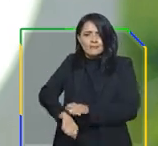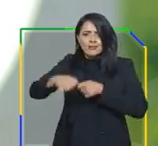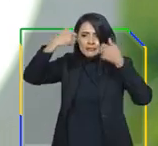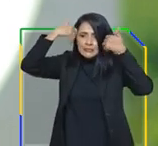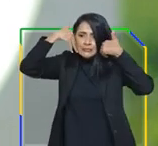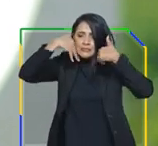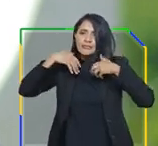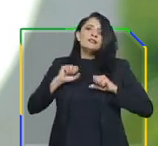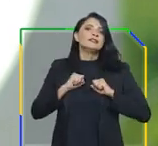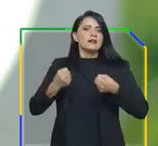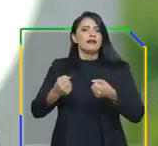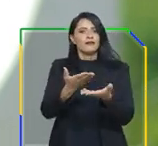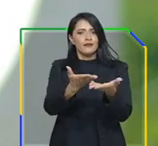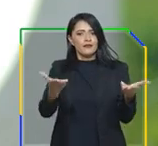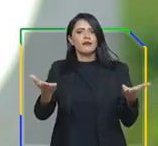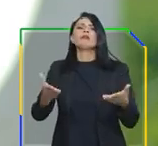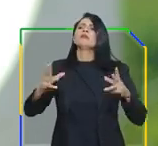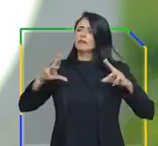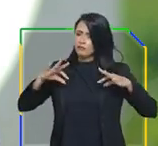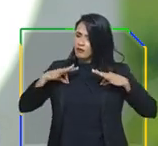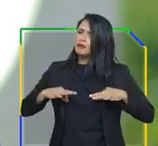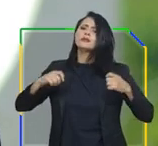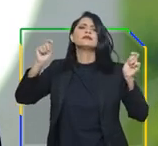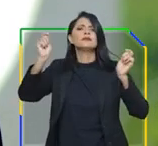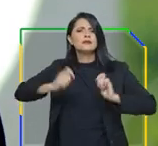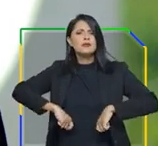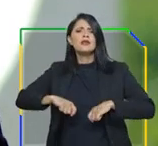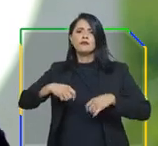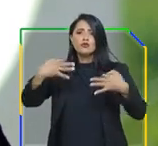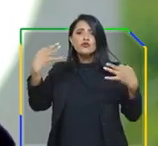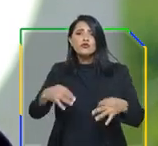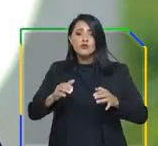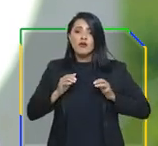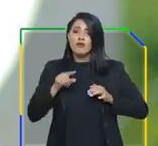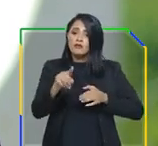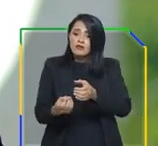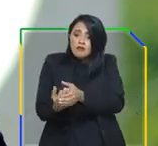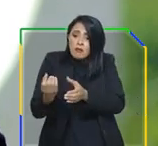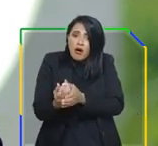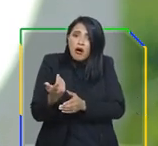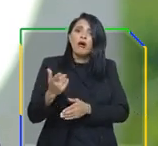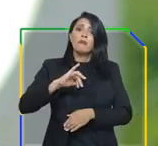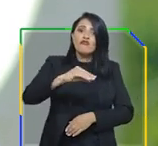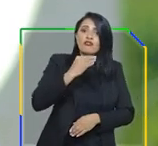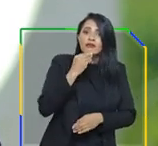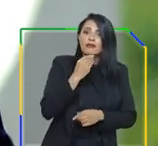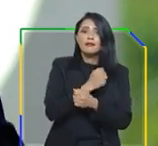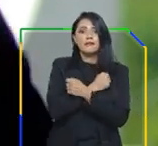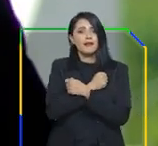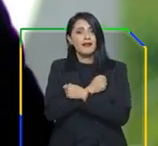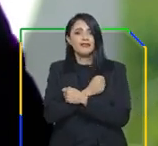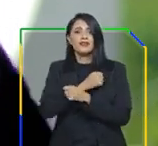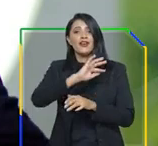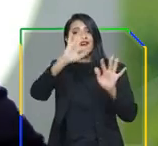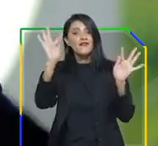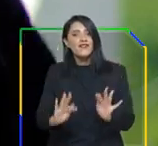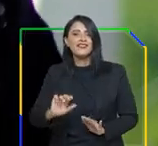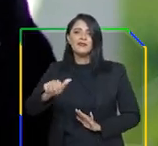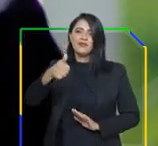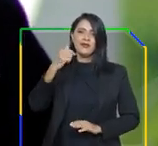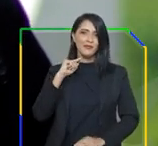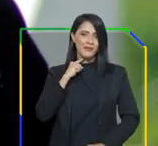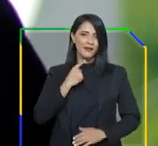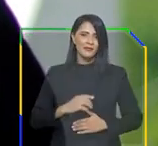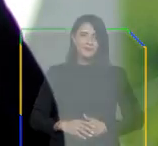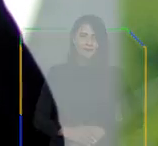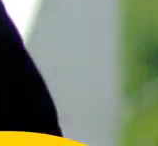valer cada gota do seu suor. E que merecem a parte justa da riqueza que produzem. Um grande abraço e um